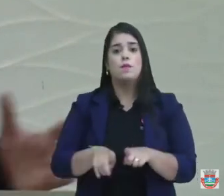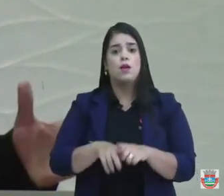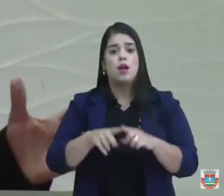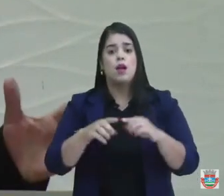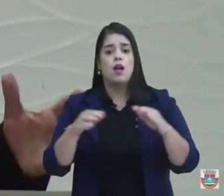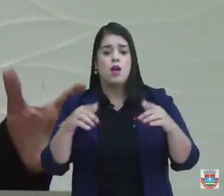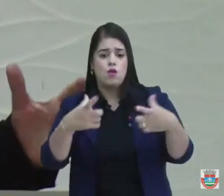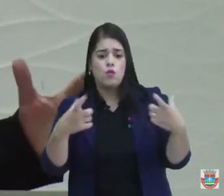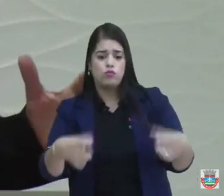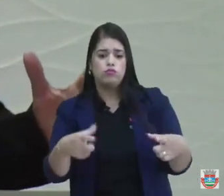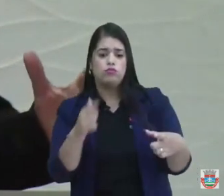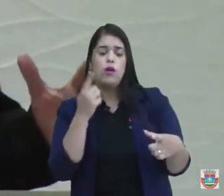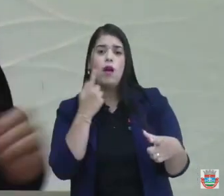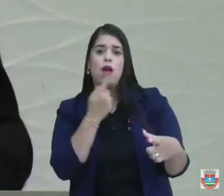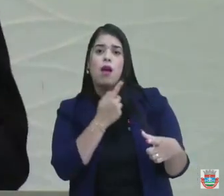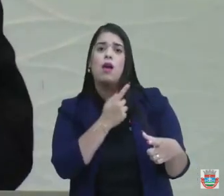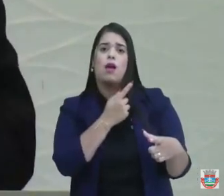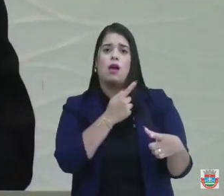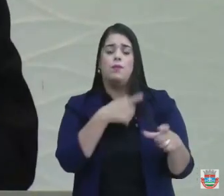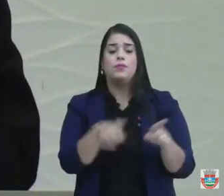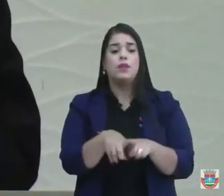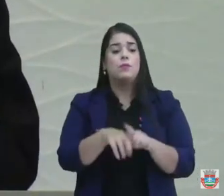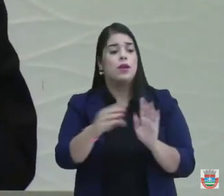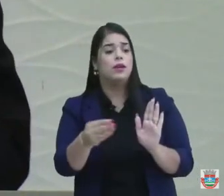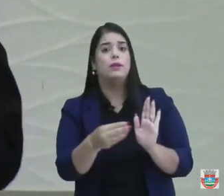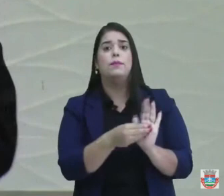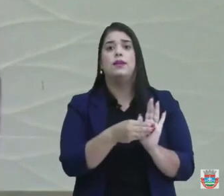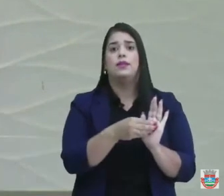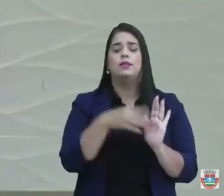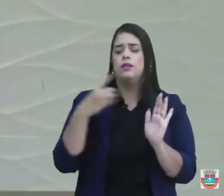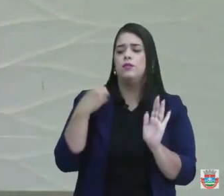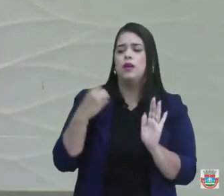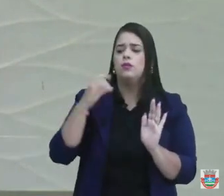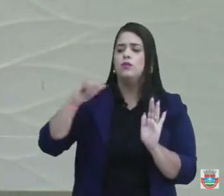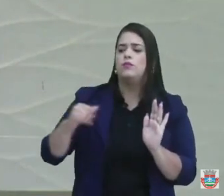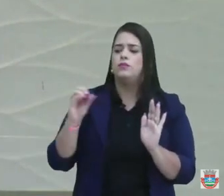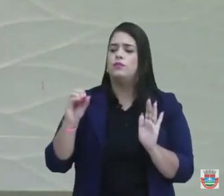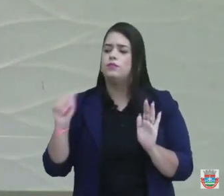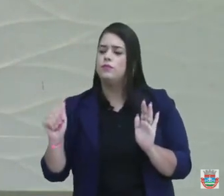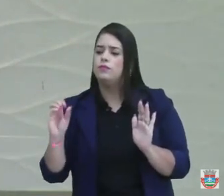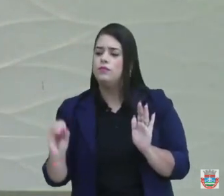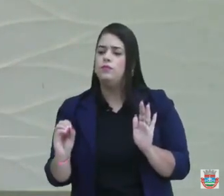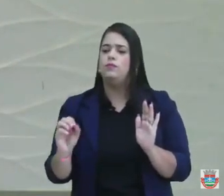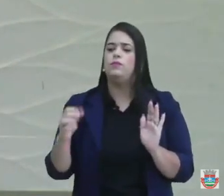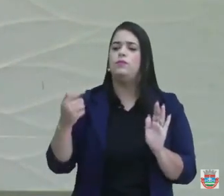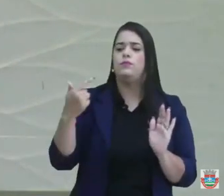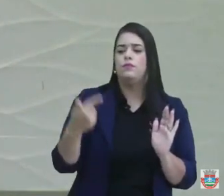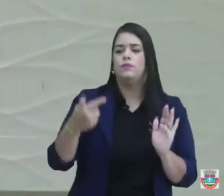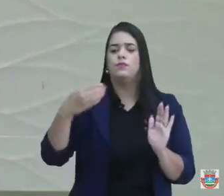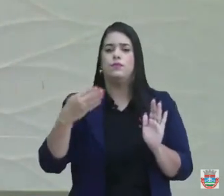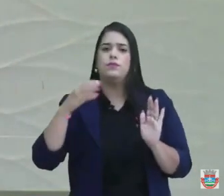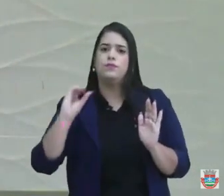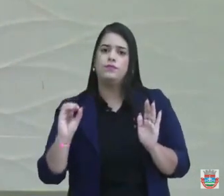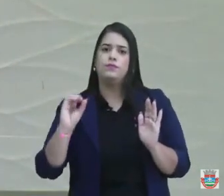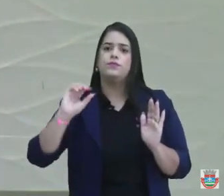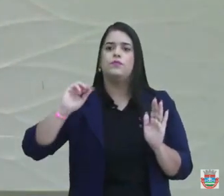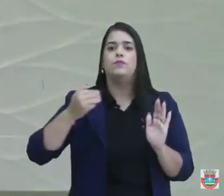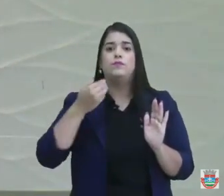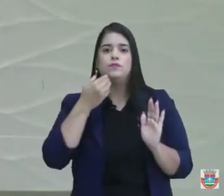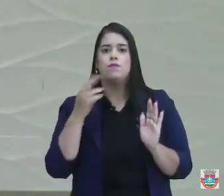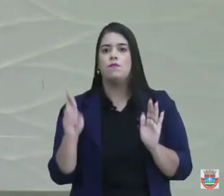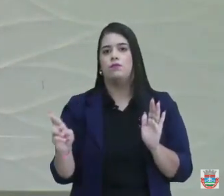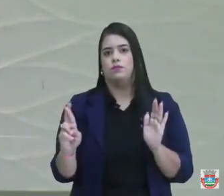Deixamos também aí, emenda do deputado João Fernando Coutinho, 240 mil reais, para concluir o Estado